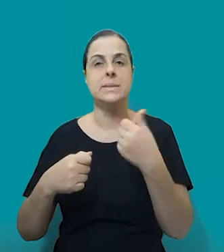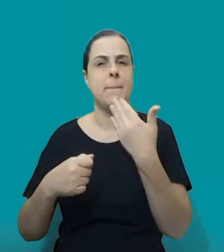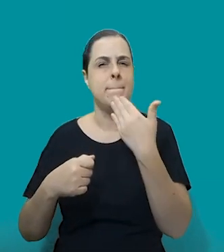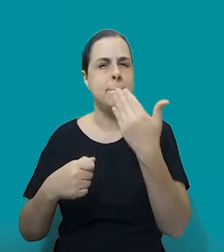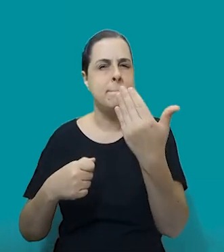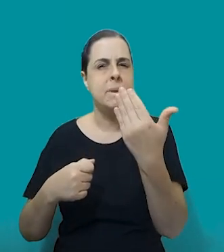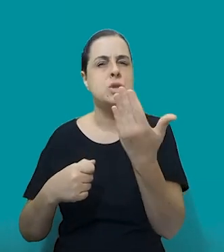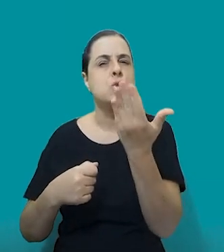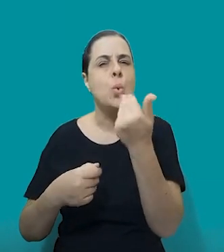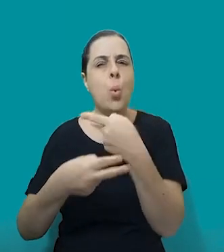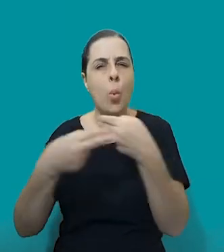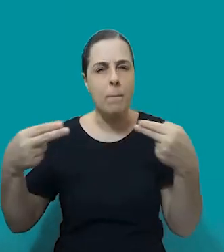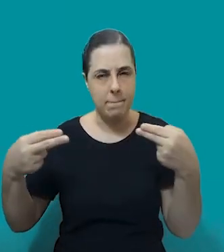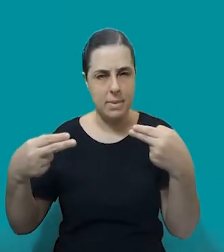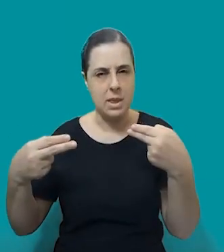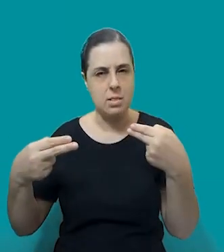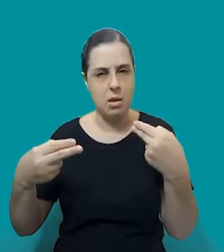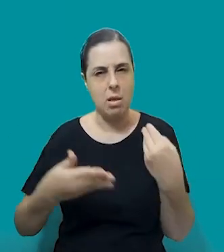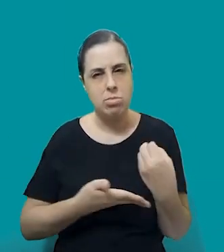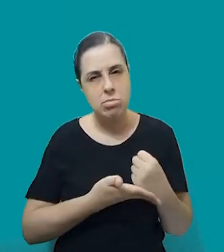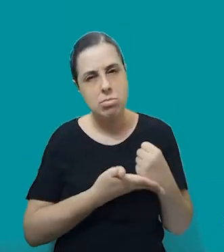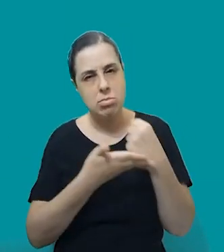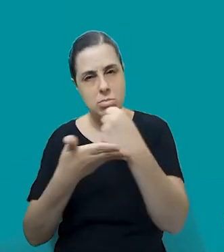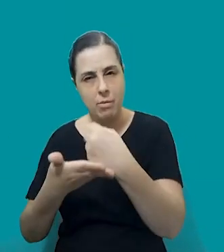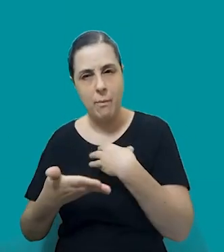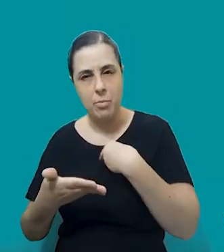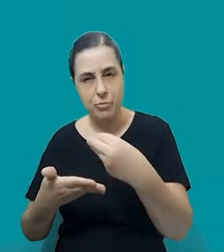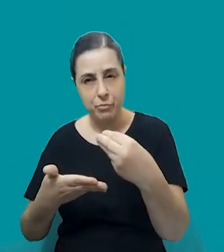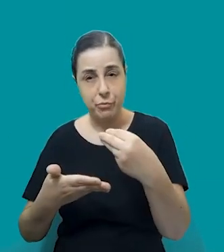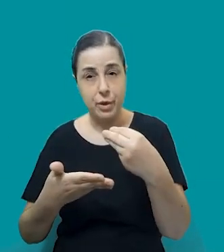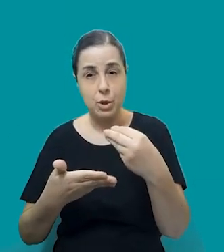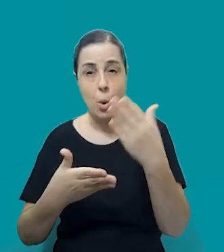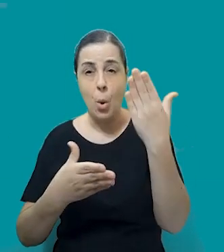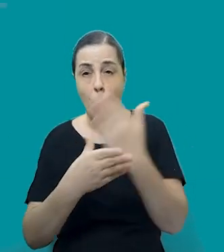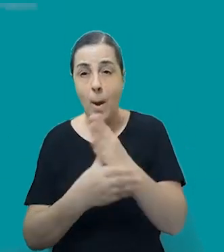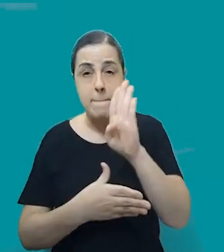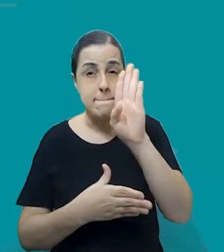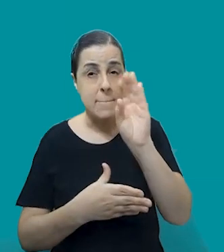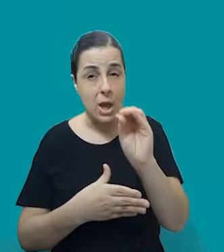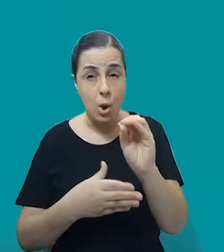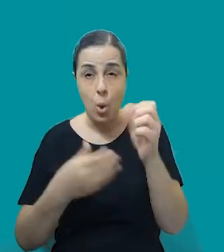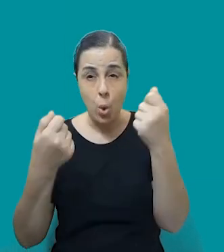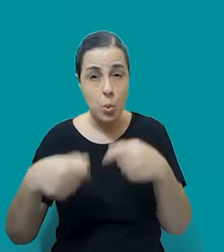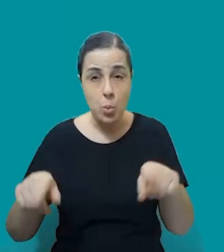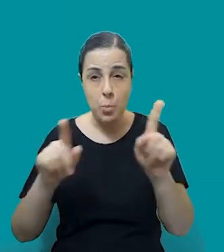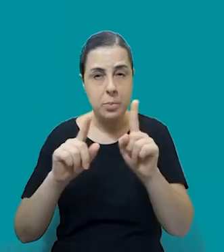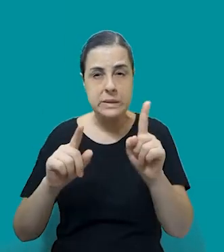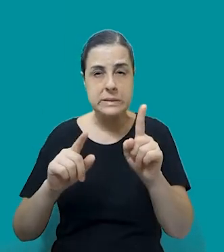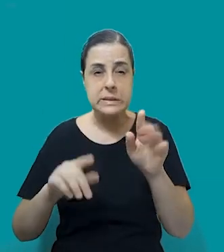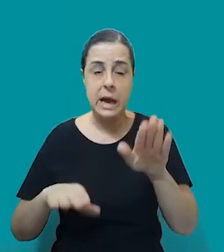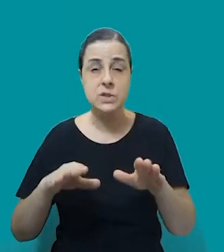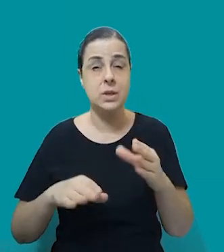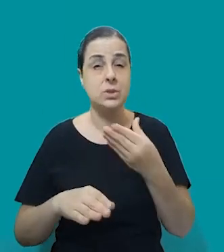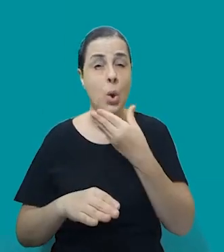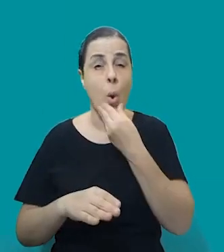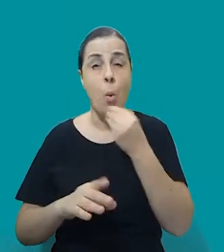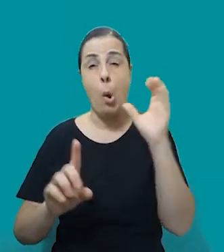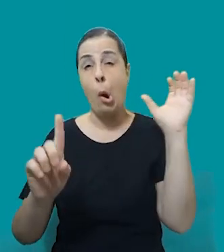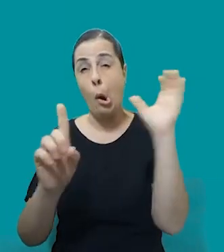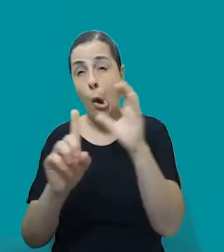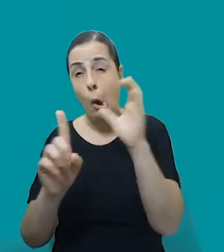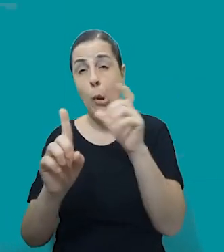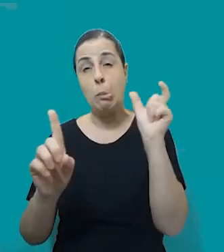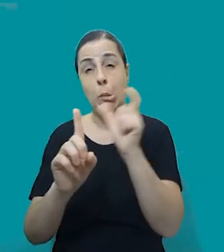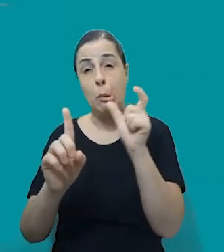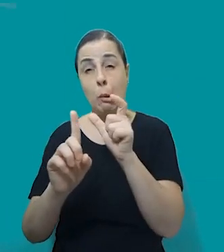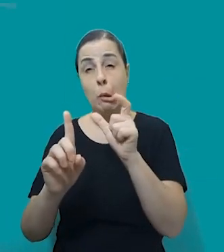ela pode pedir a medida protetiva ali, mesmo que ela não queira fazer um boletim de ocorrência daquela ameaça, ou se ela estiver sendo importunada, por exemplo. Então, isso é bastante